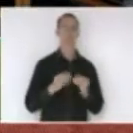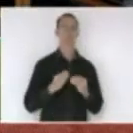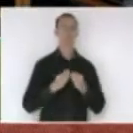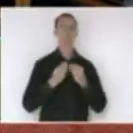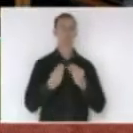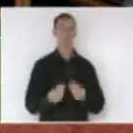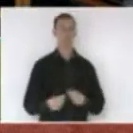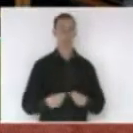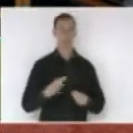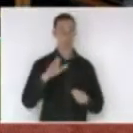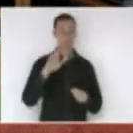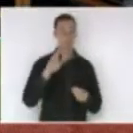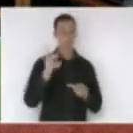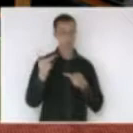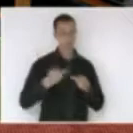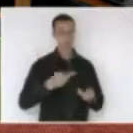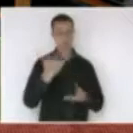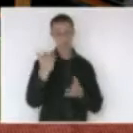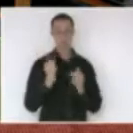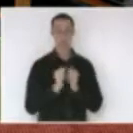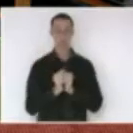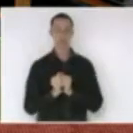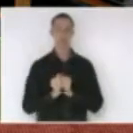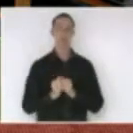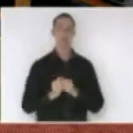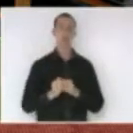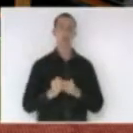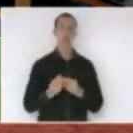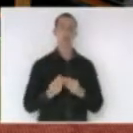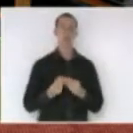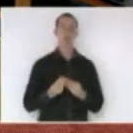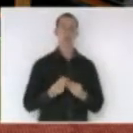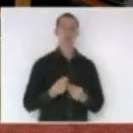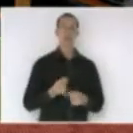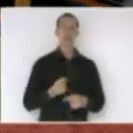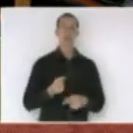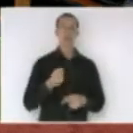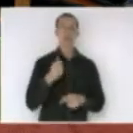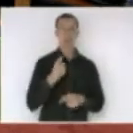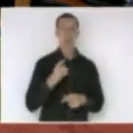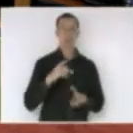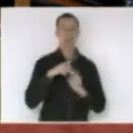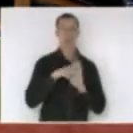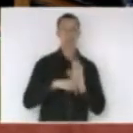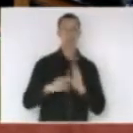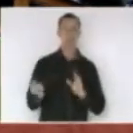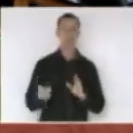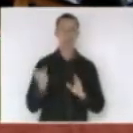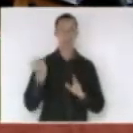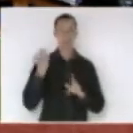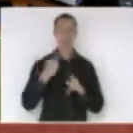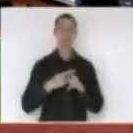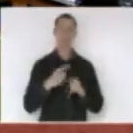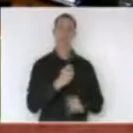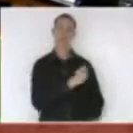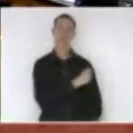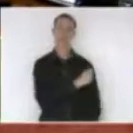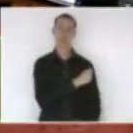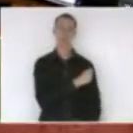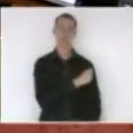vossa excelência se for possível também a importância desse projeto que os alunos fizeram